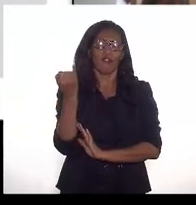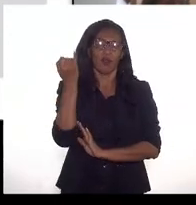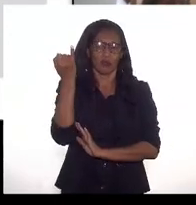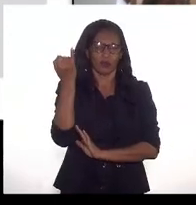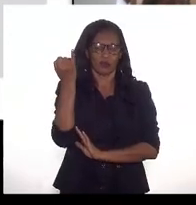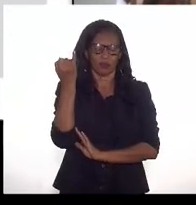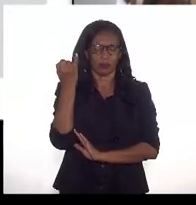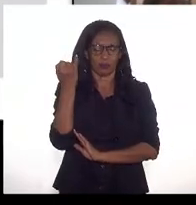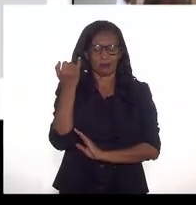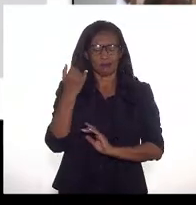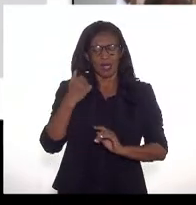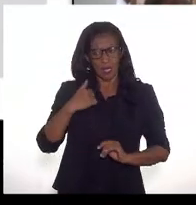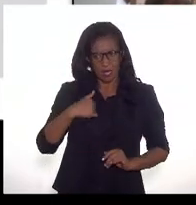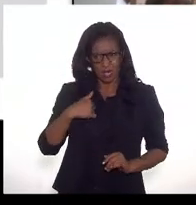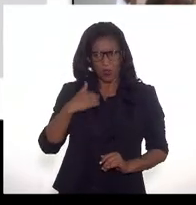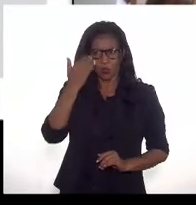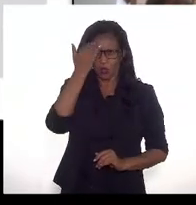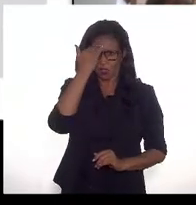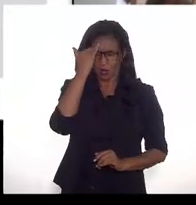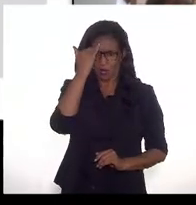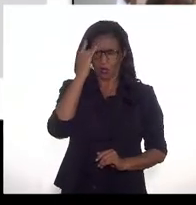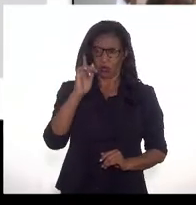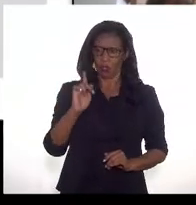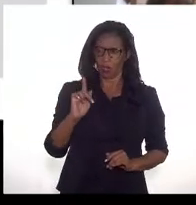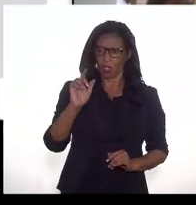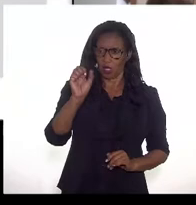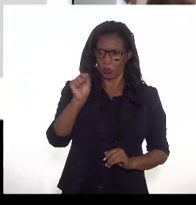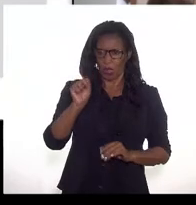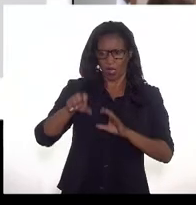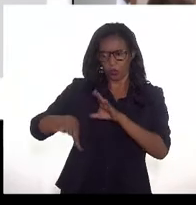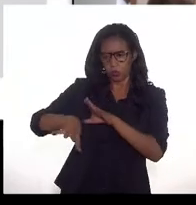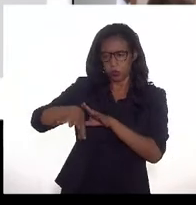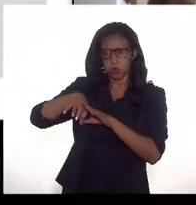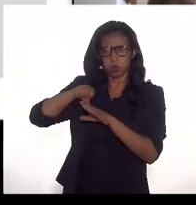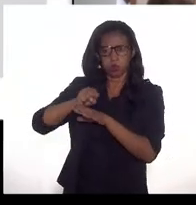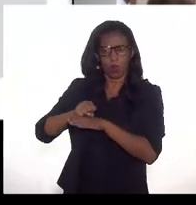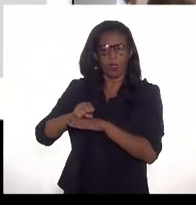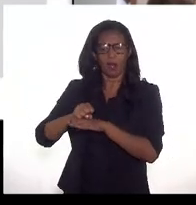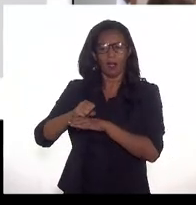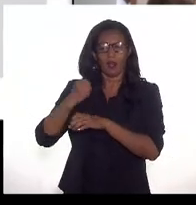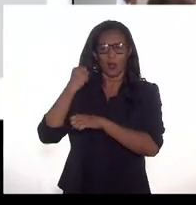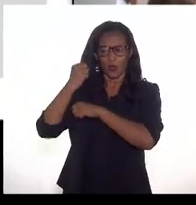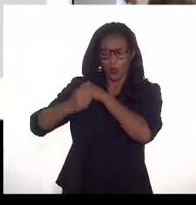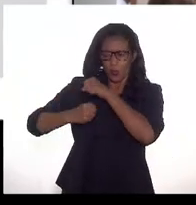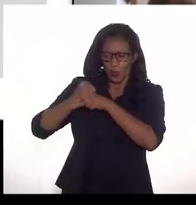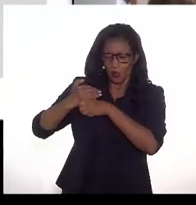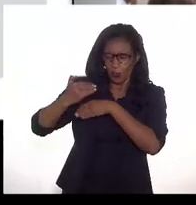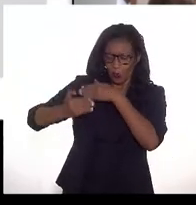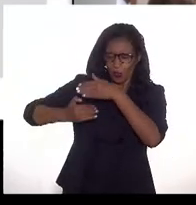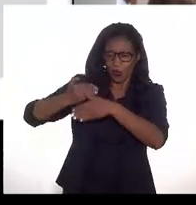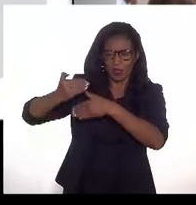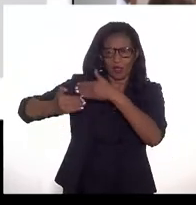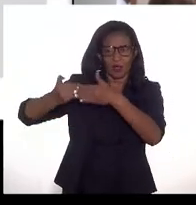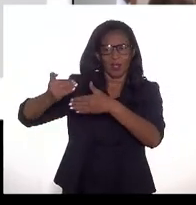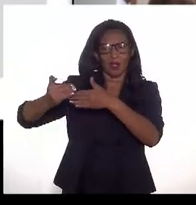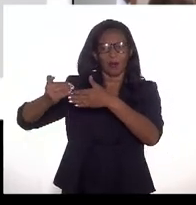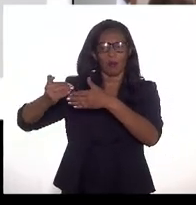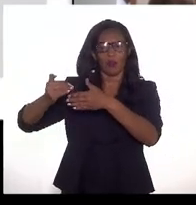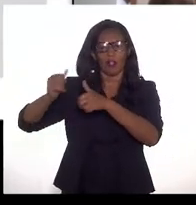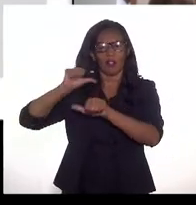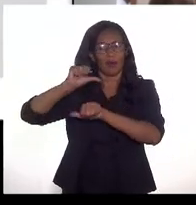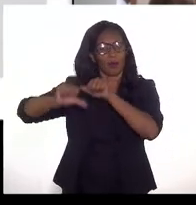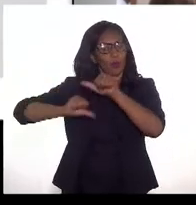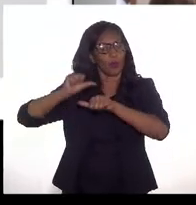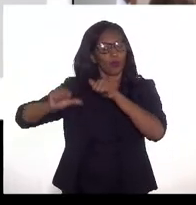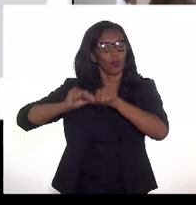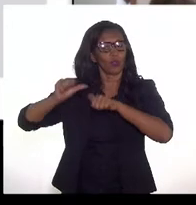entendo que o gás que é extraído ao longo do tempo vai mudando a qualidade dele. Ora, ele é